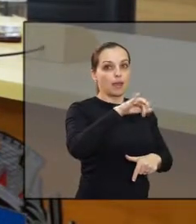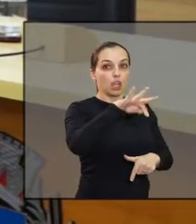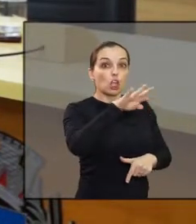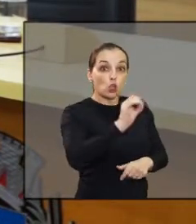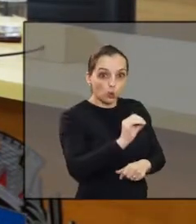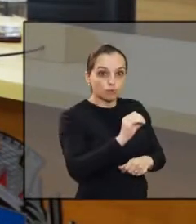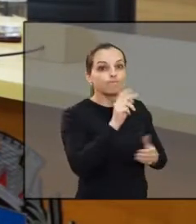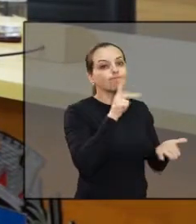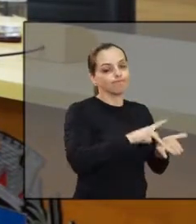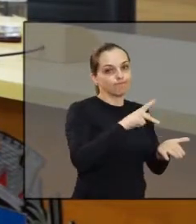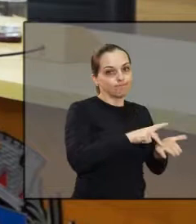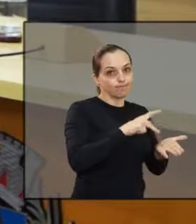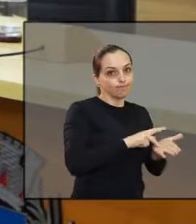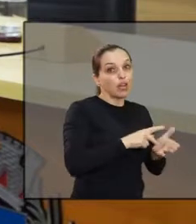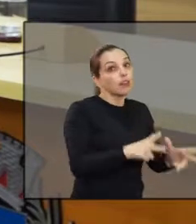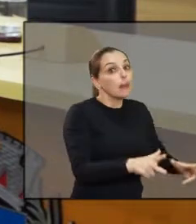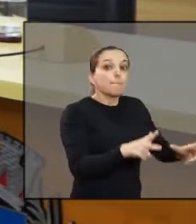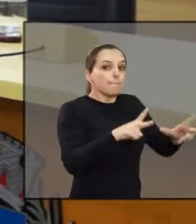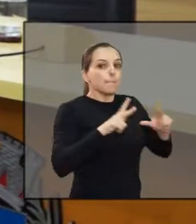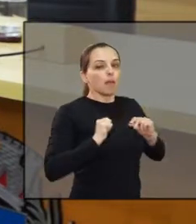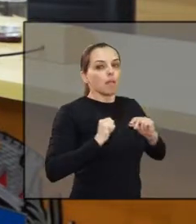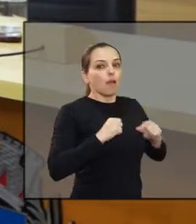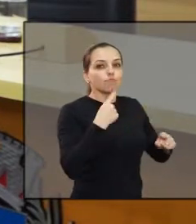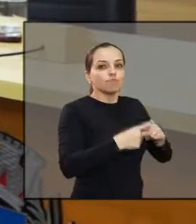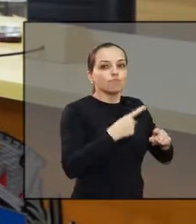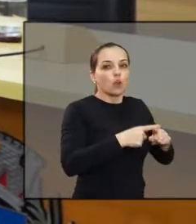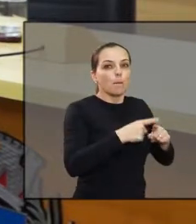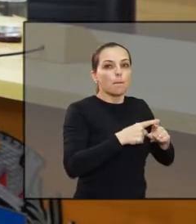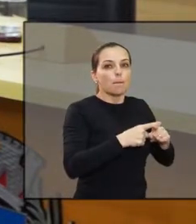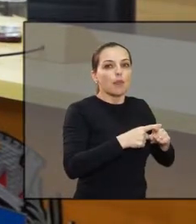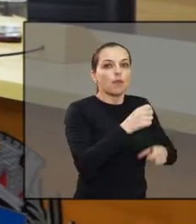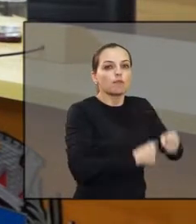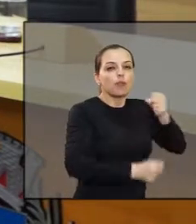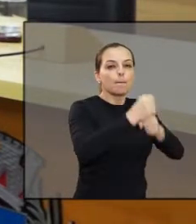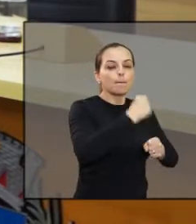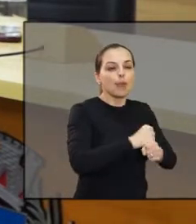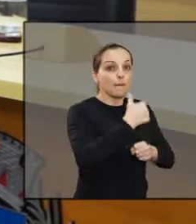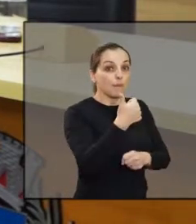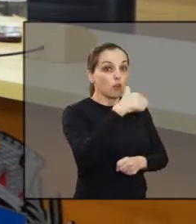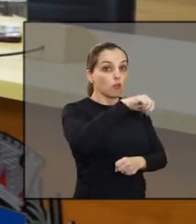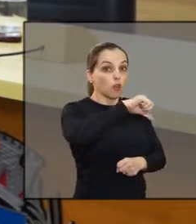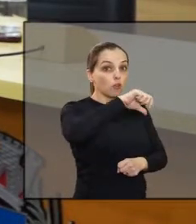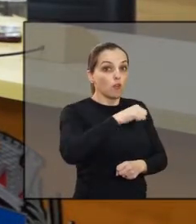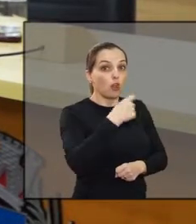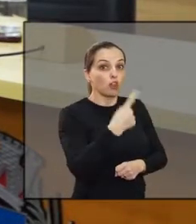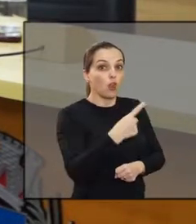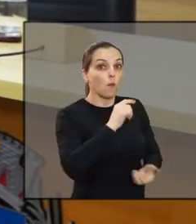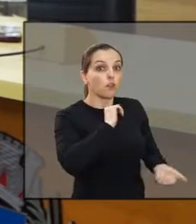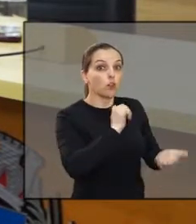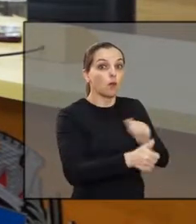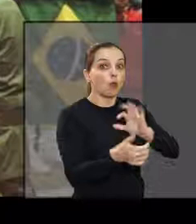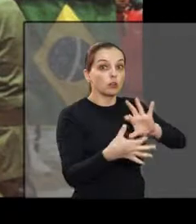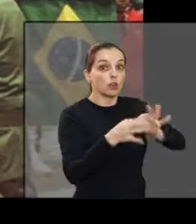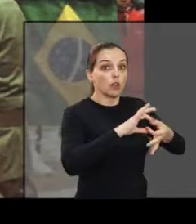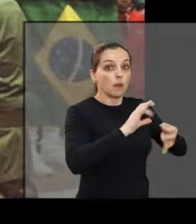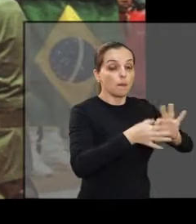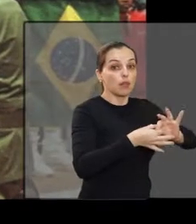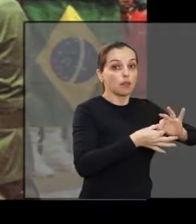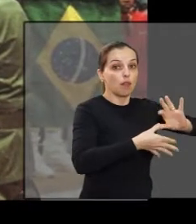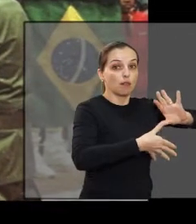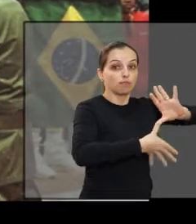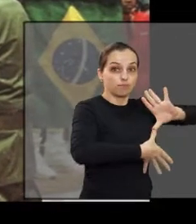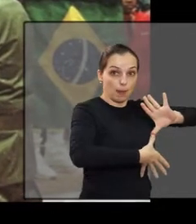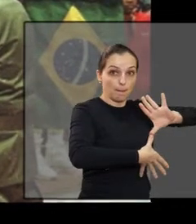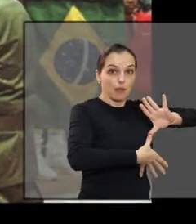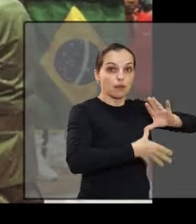é o mérito do título, é honra ao mérito. E a Roseli tem isso de sobra. Ela é campeã dos